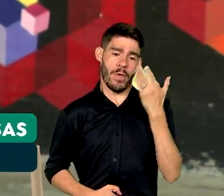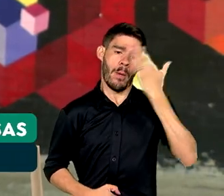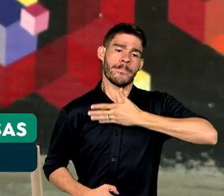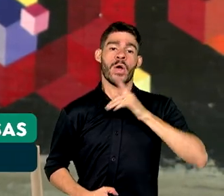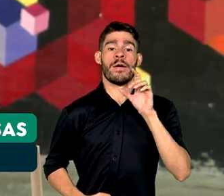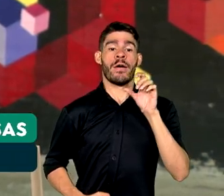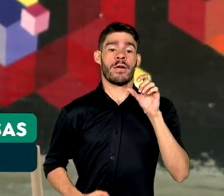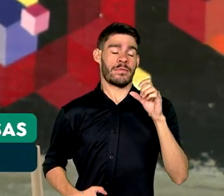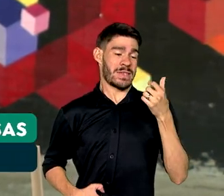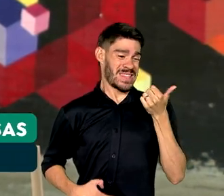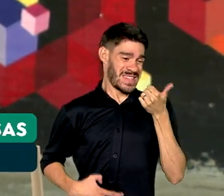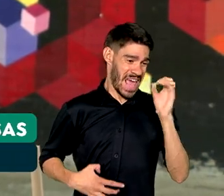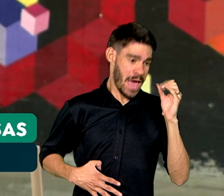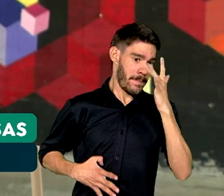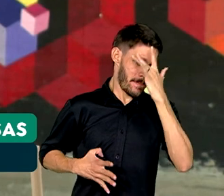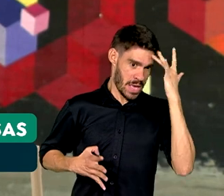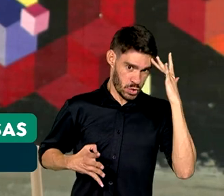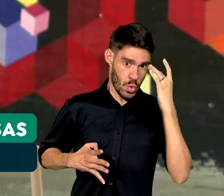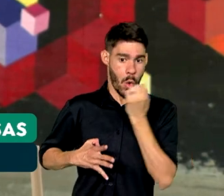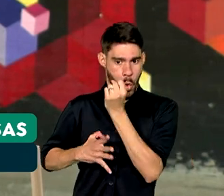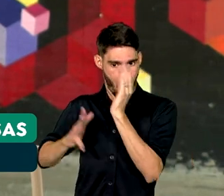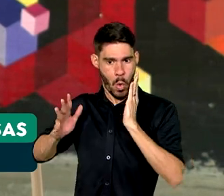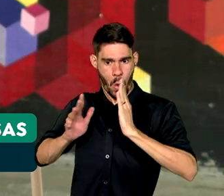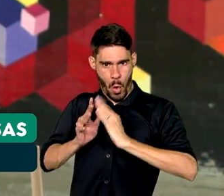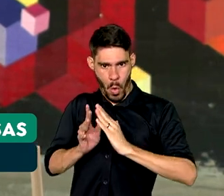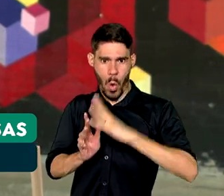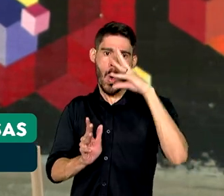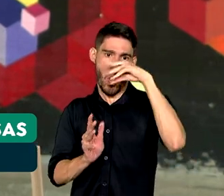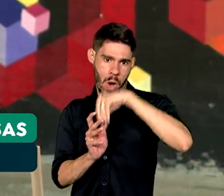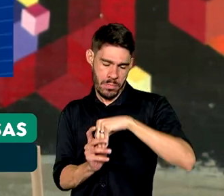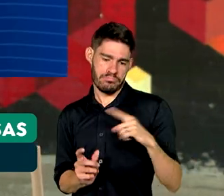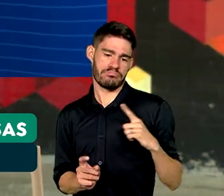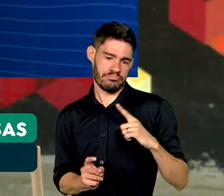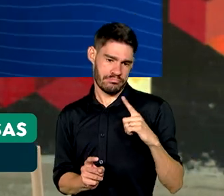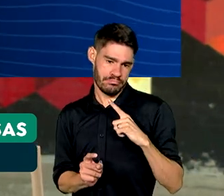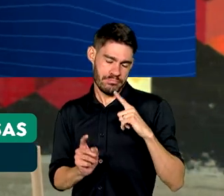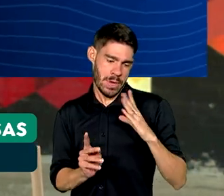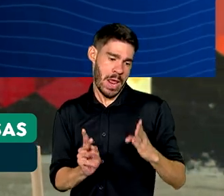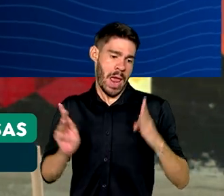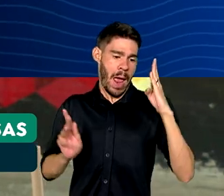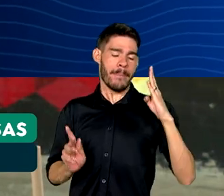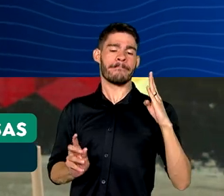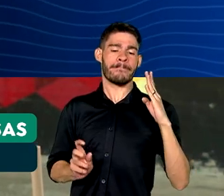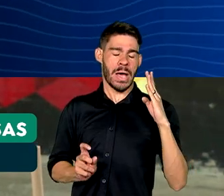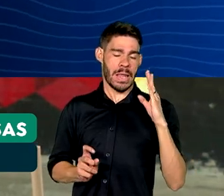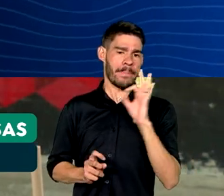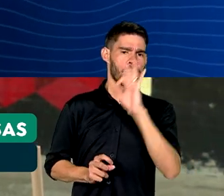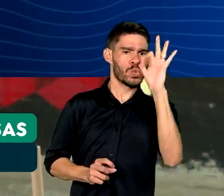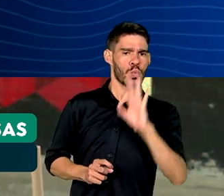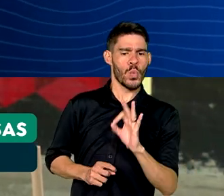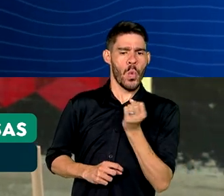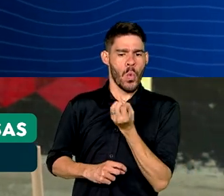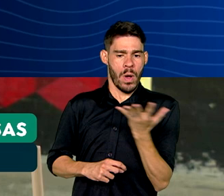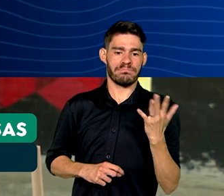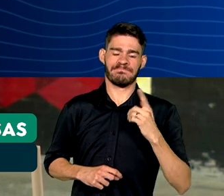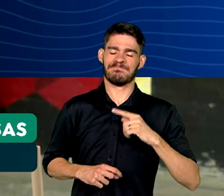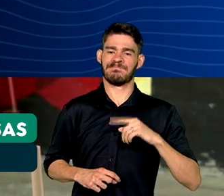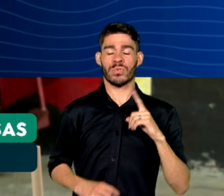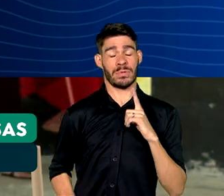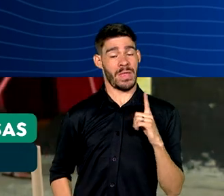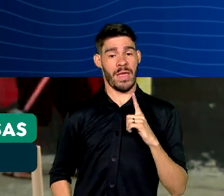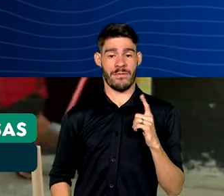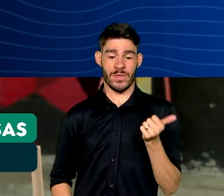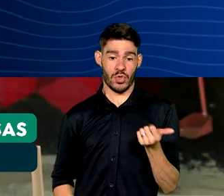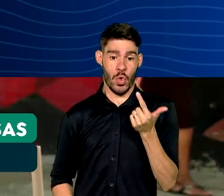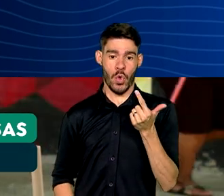moravam em casas. A proporção de moradores em apartamentos cresceu e chegou a 12,5%